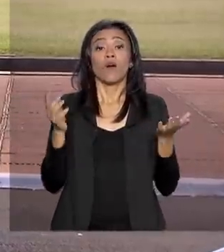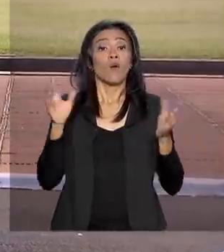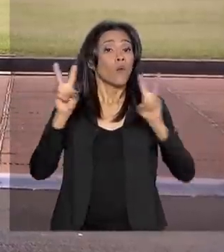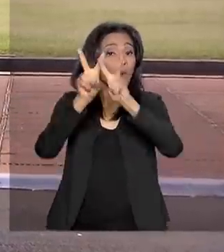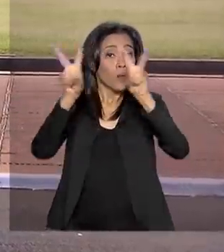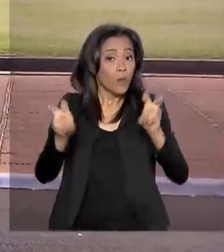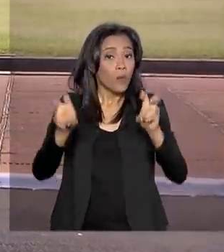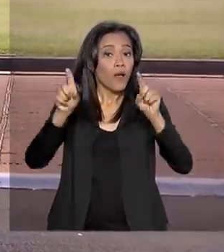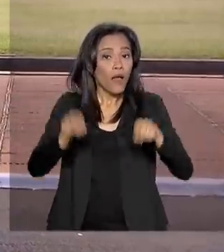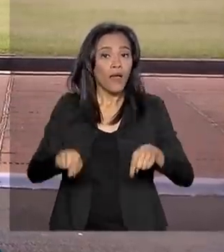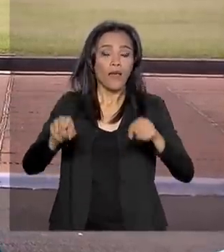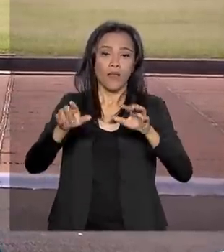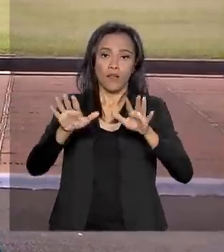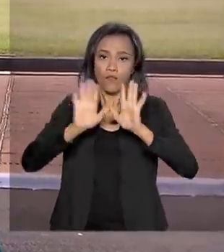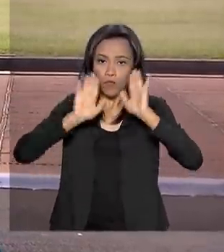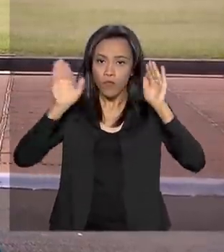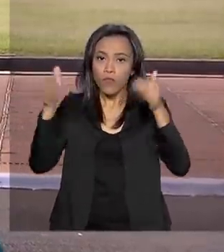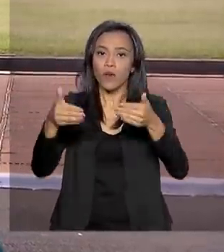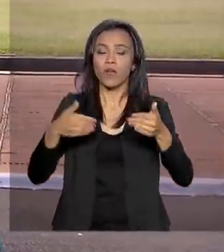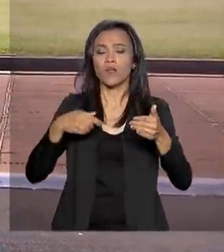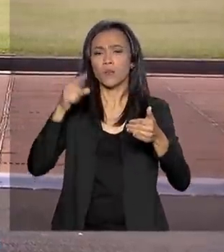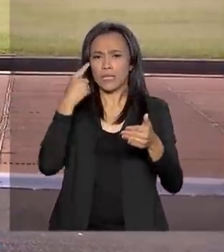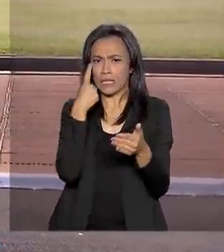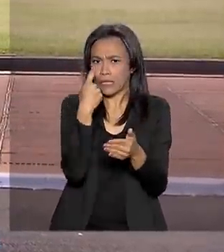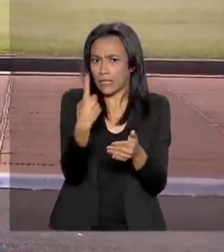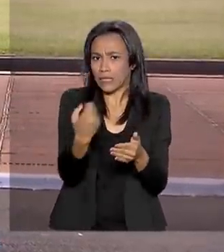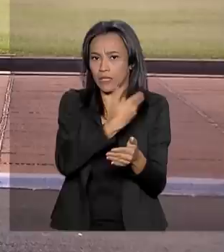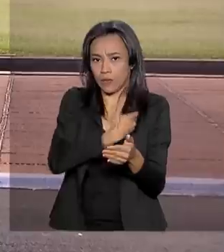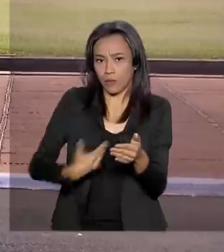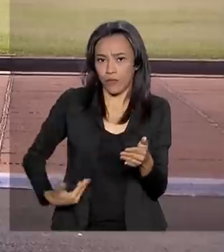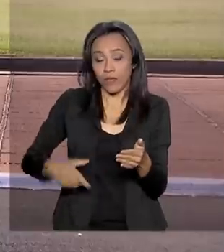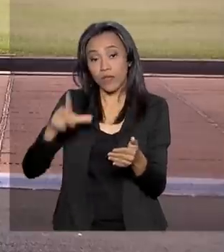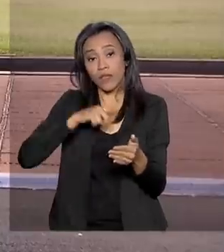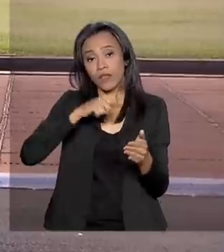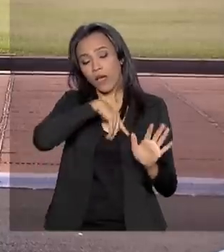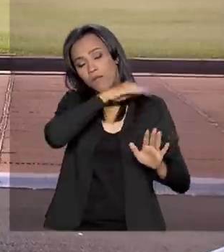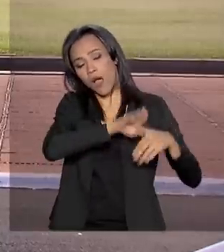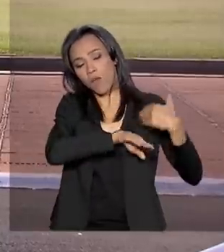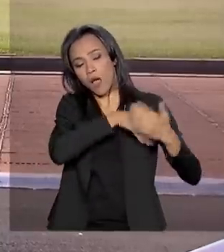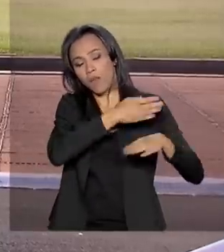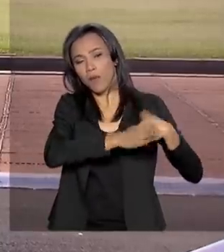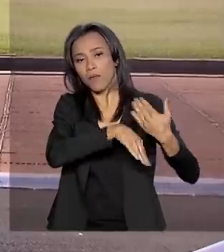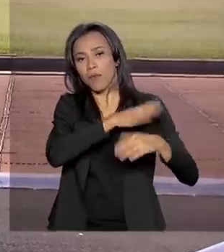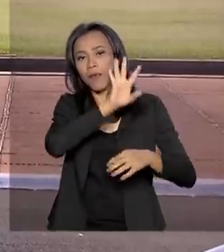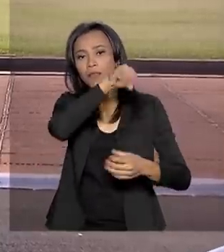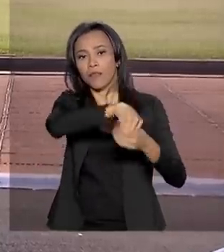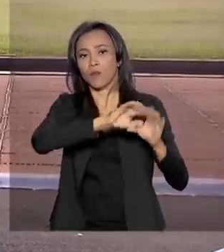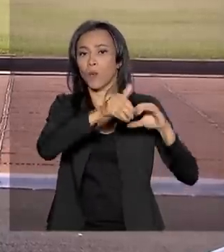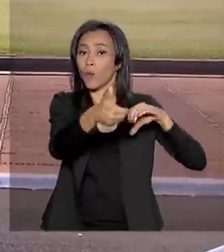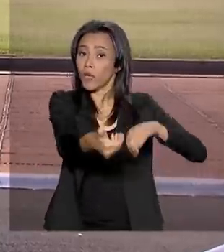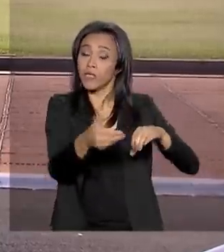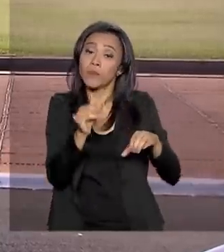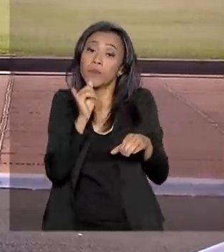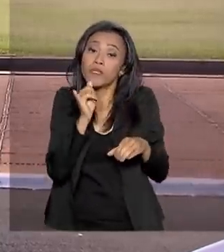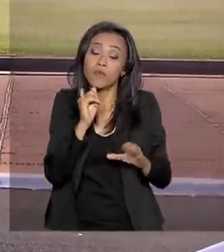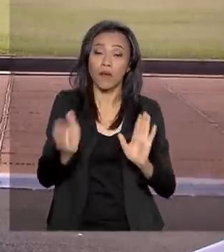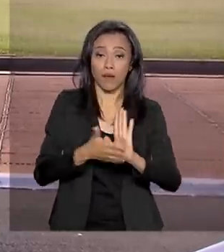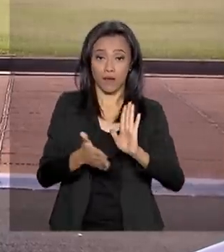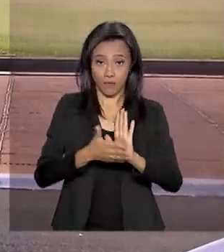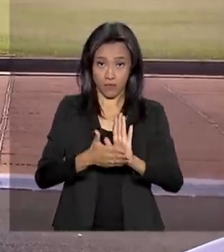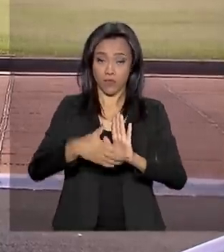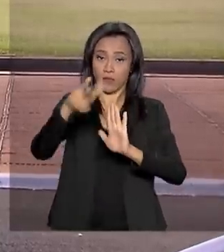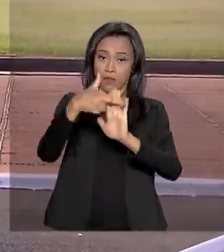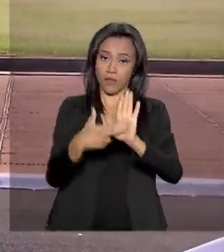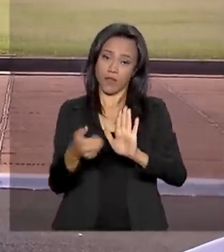em assuntos de interesse do governo que estão em tramitação no Congresso Nacional, como a nova Previdência,